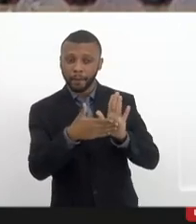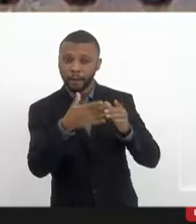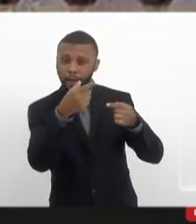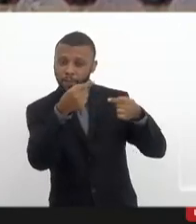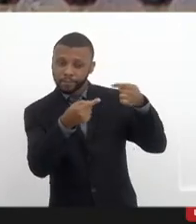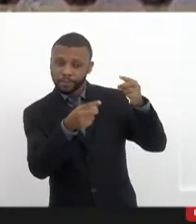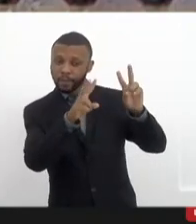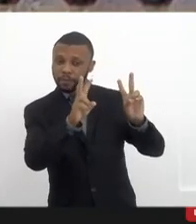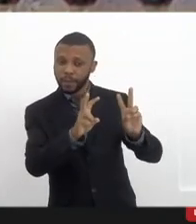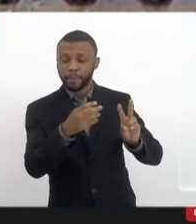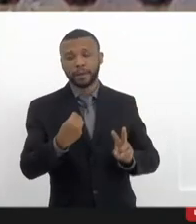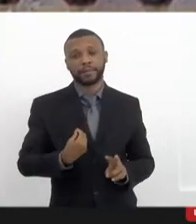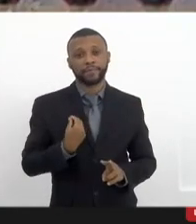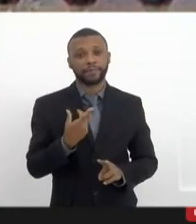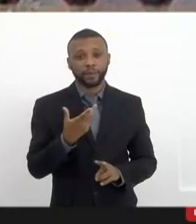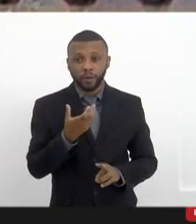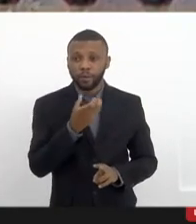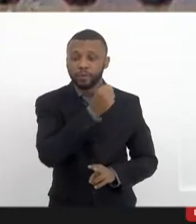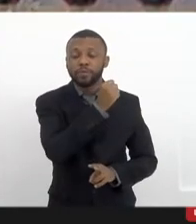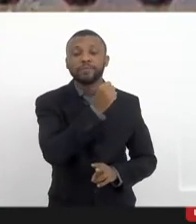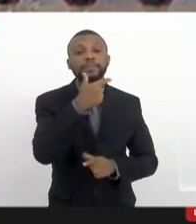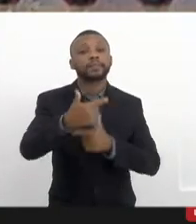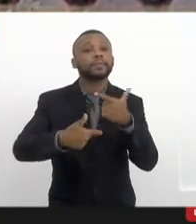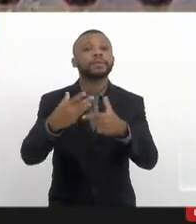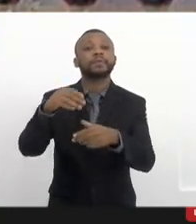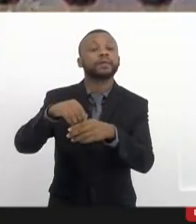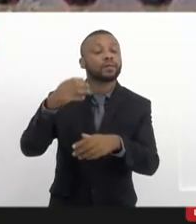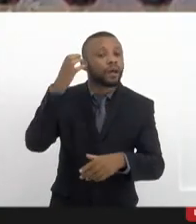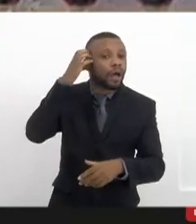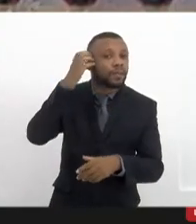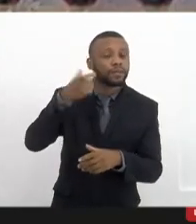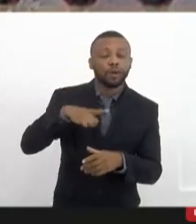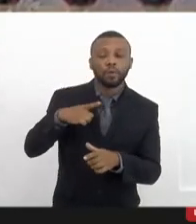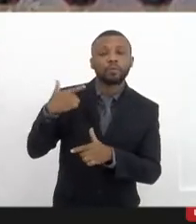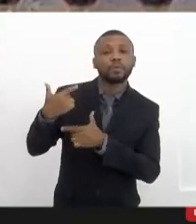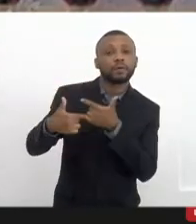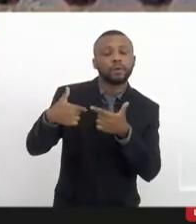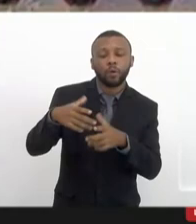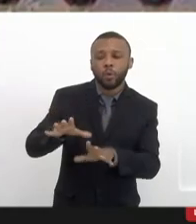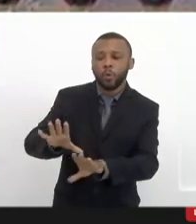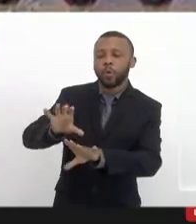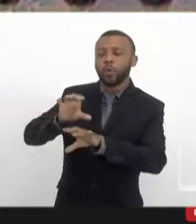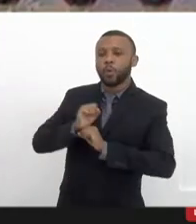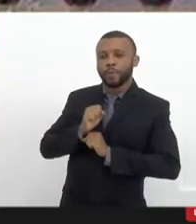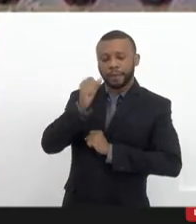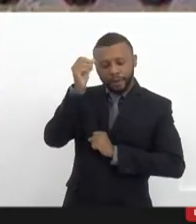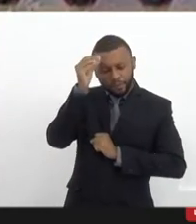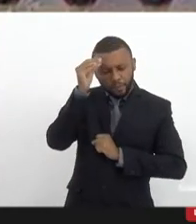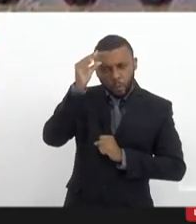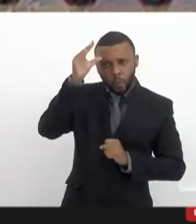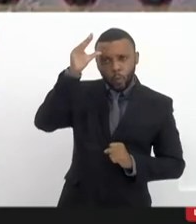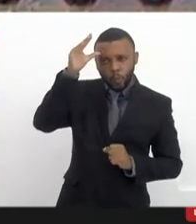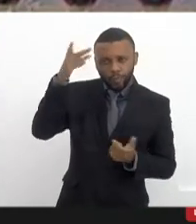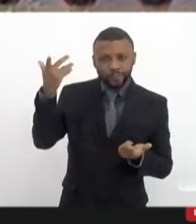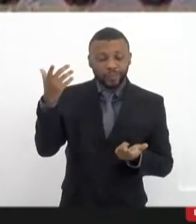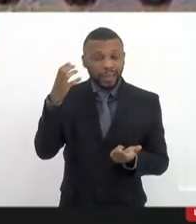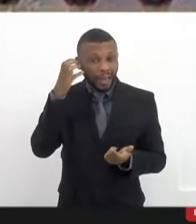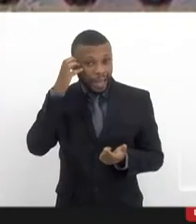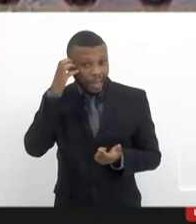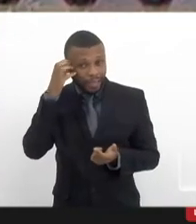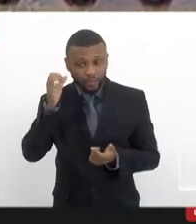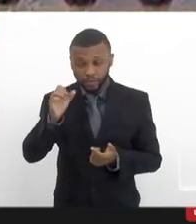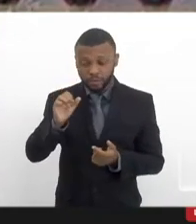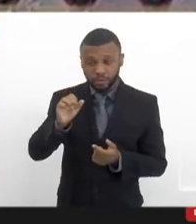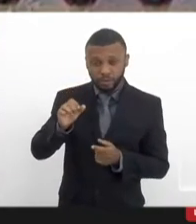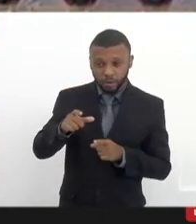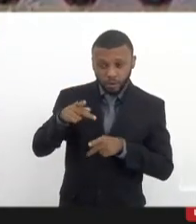sobrevivi fazendo rádio, alimentei a minha família. Então, a Rádio Comunitária do Borel